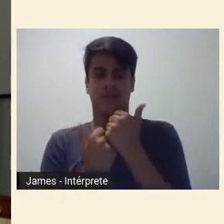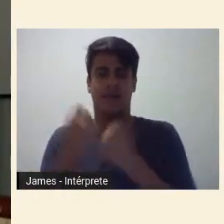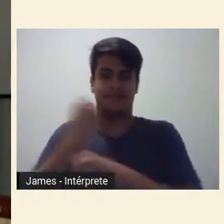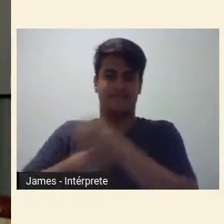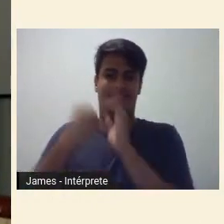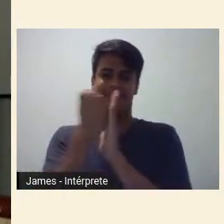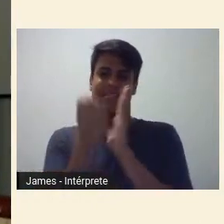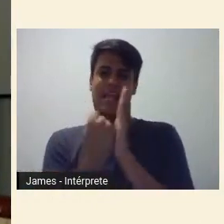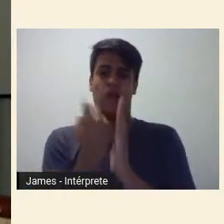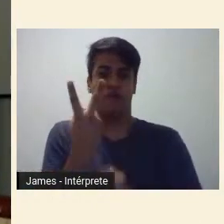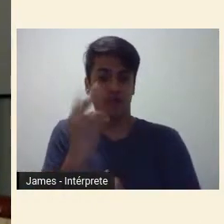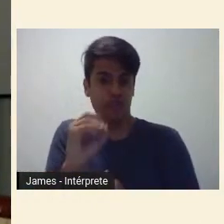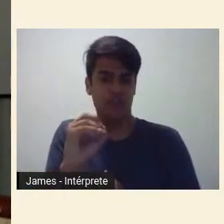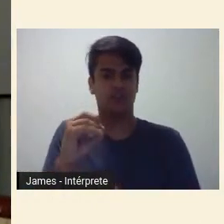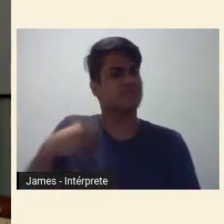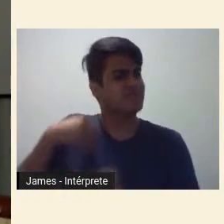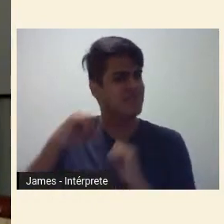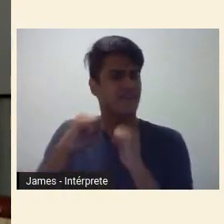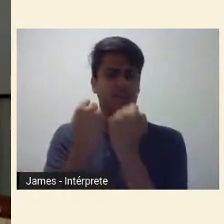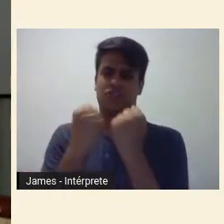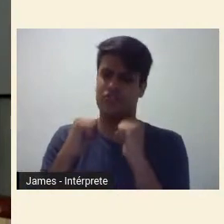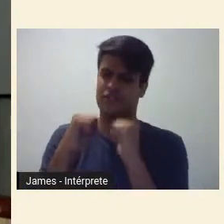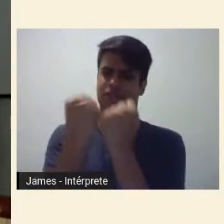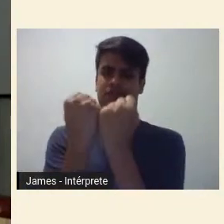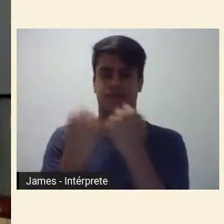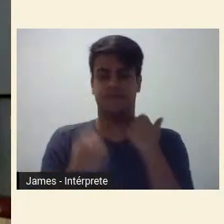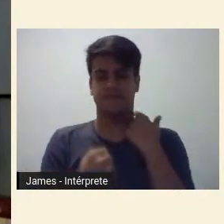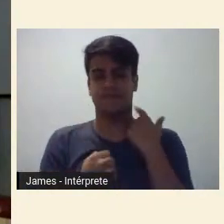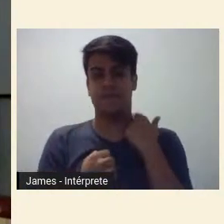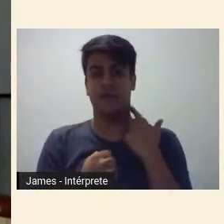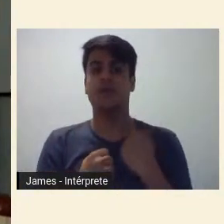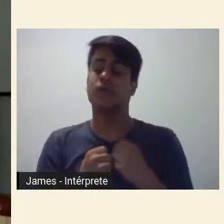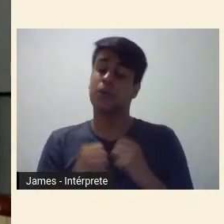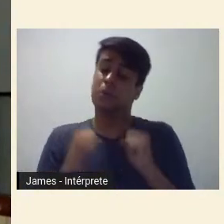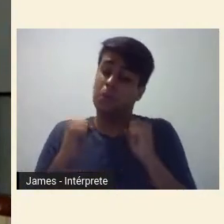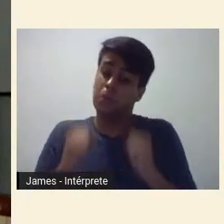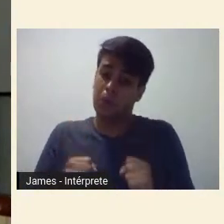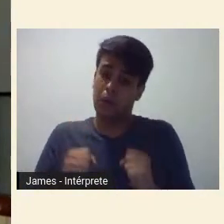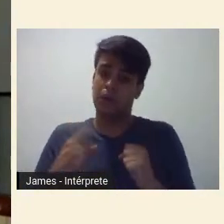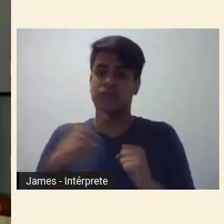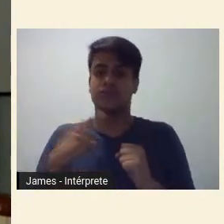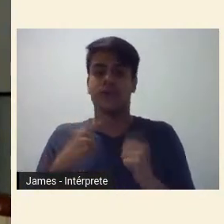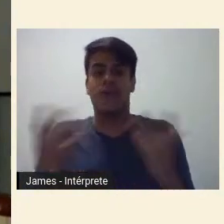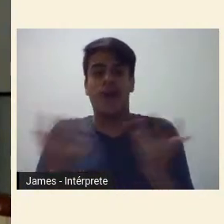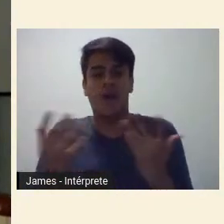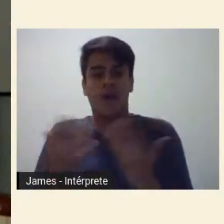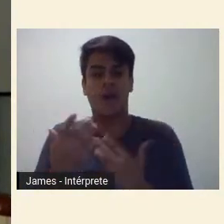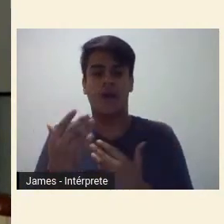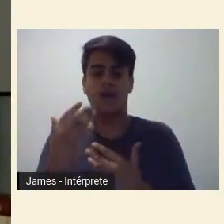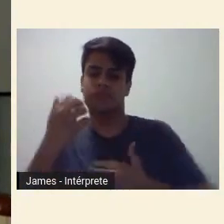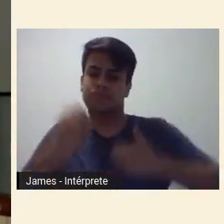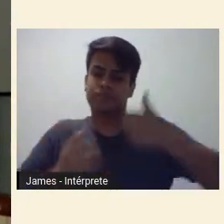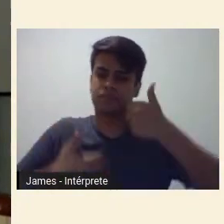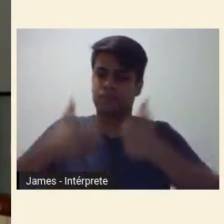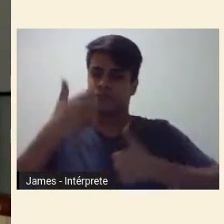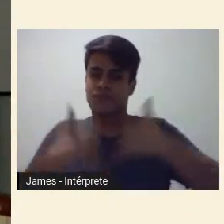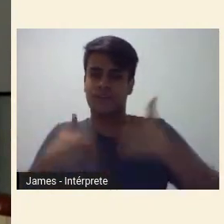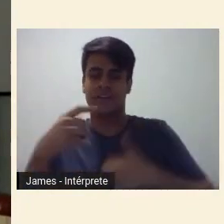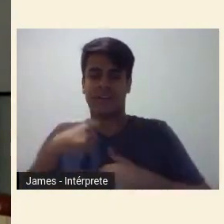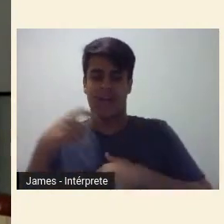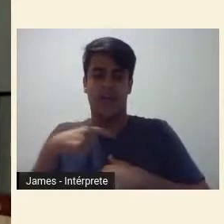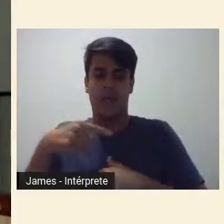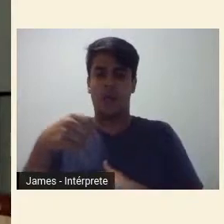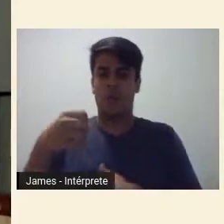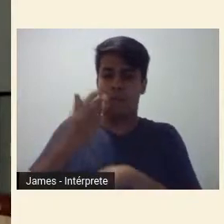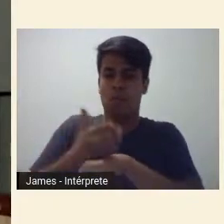foi constantemente defendida. Podemos, inclusive, arriscar aqui a especulação de que as diversas modernidades locais do país,